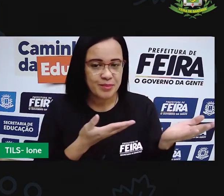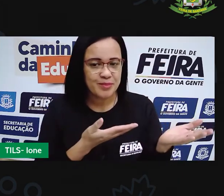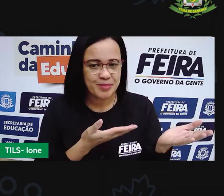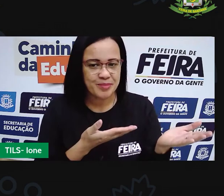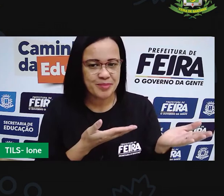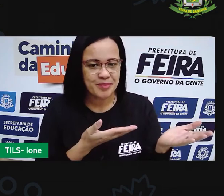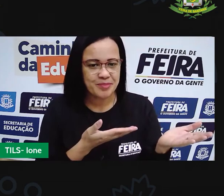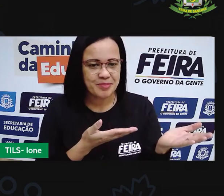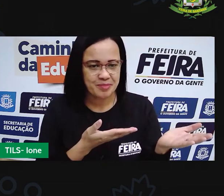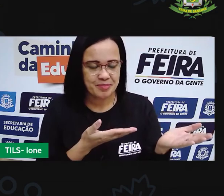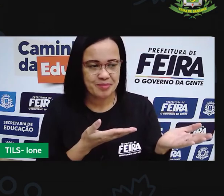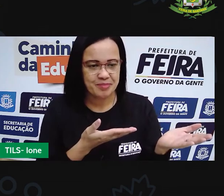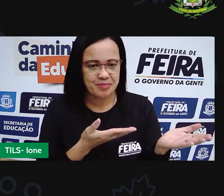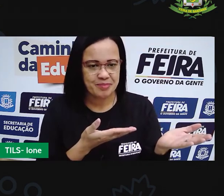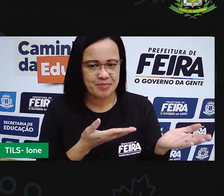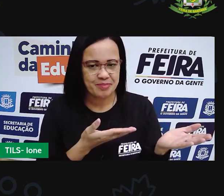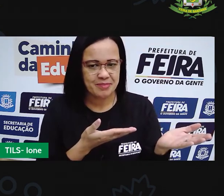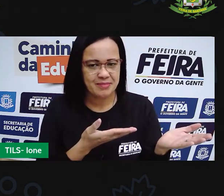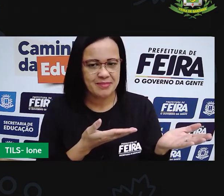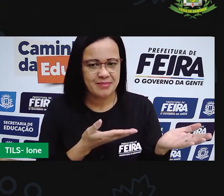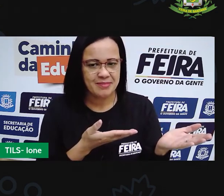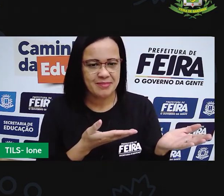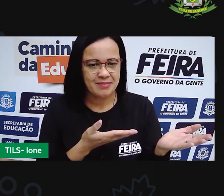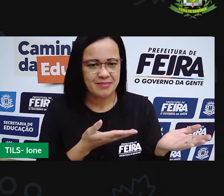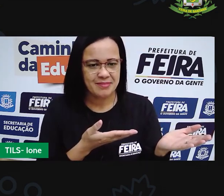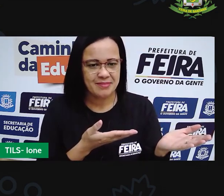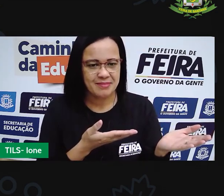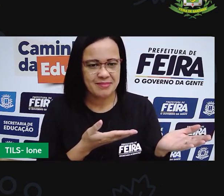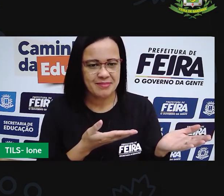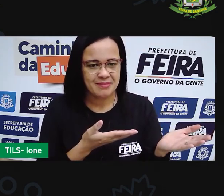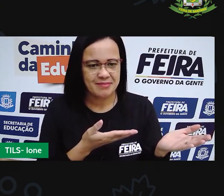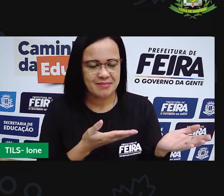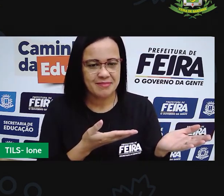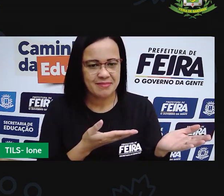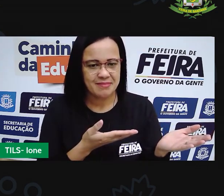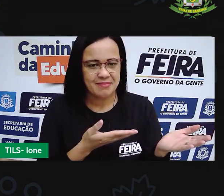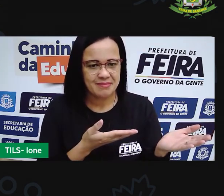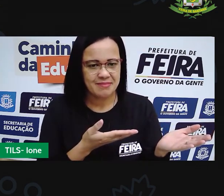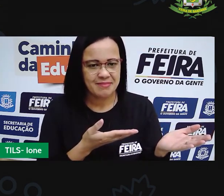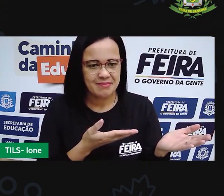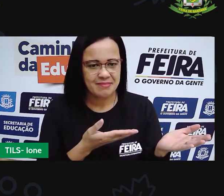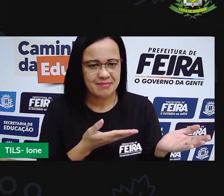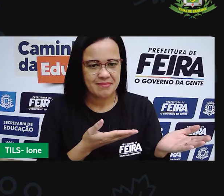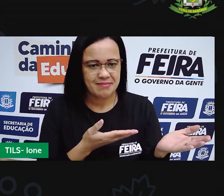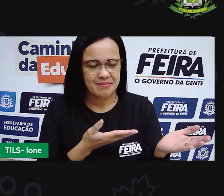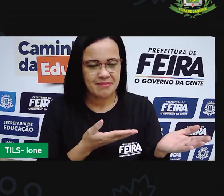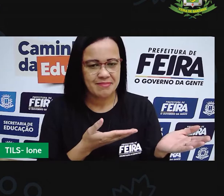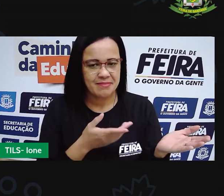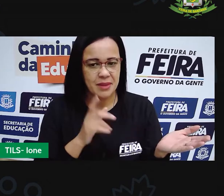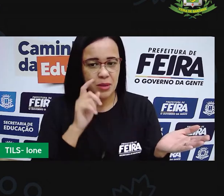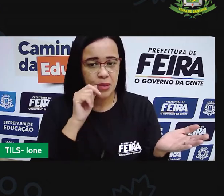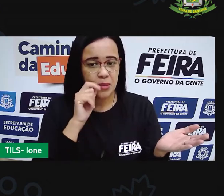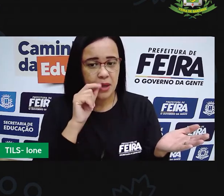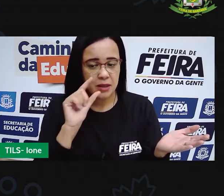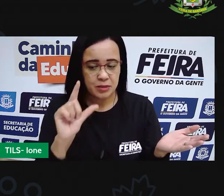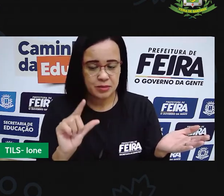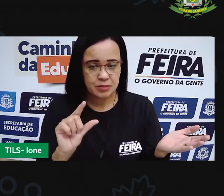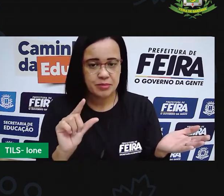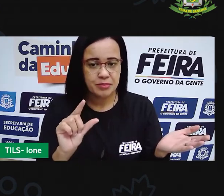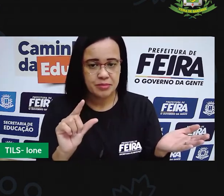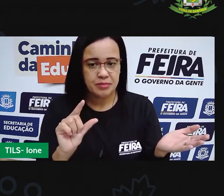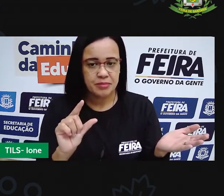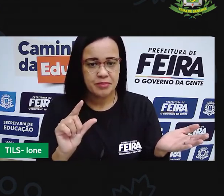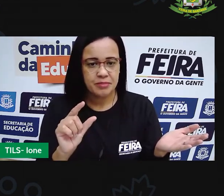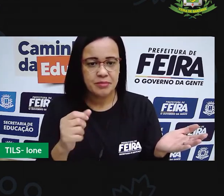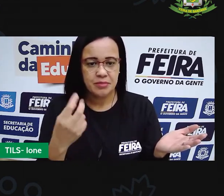como estamos usando esse palito de madeira que é um palito menor a gente vai precisar de dois